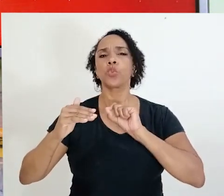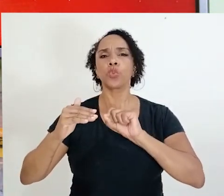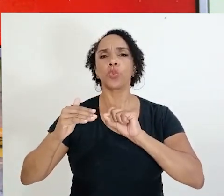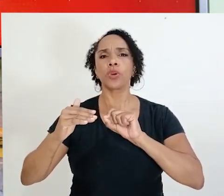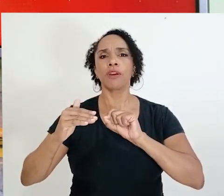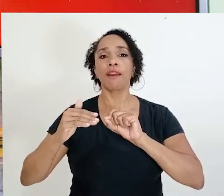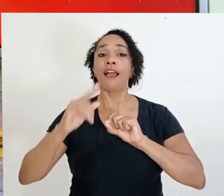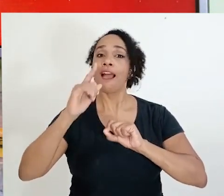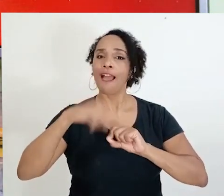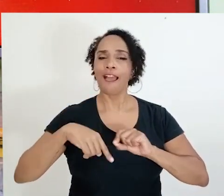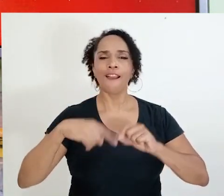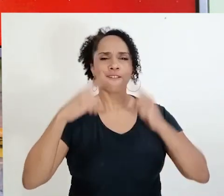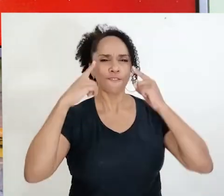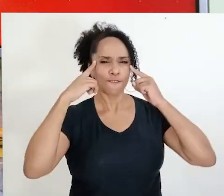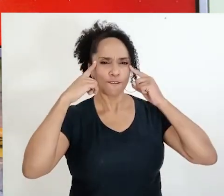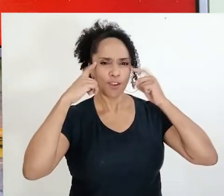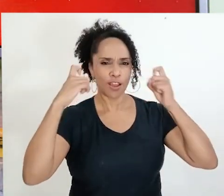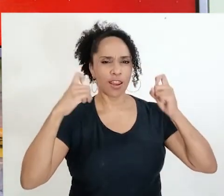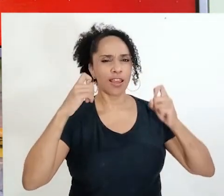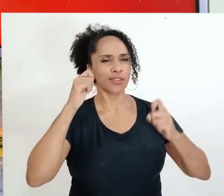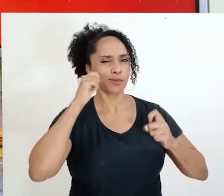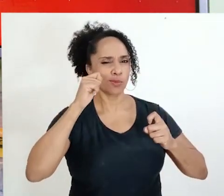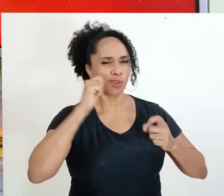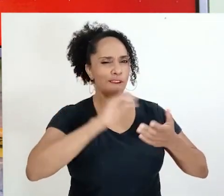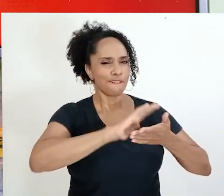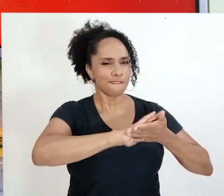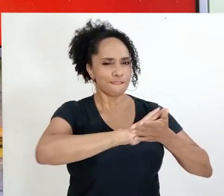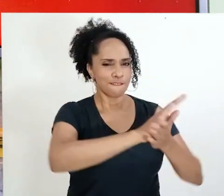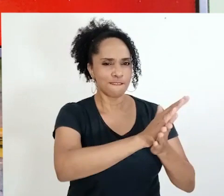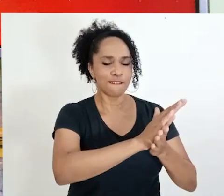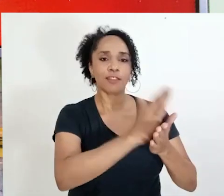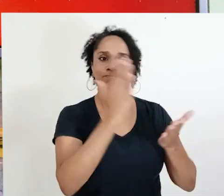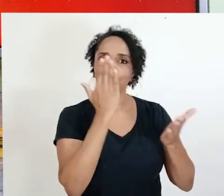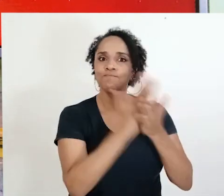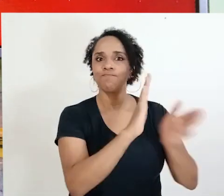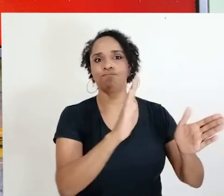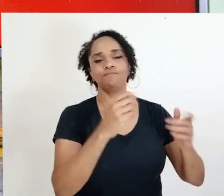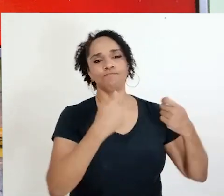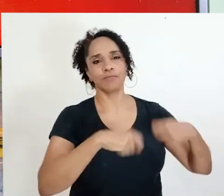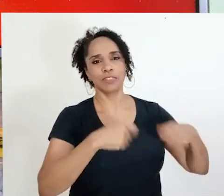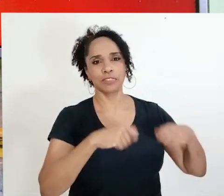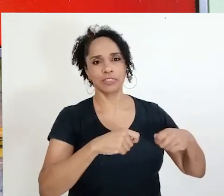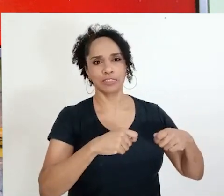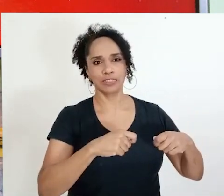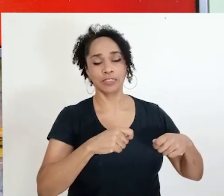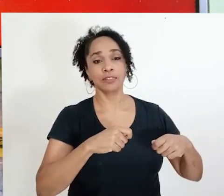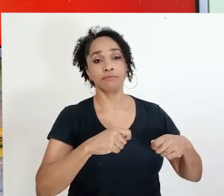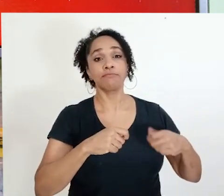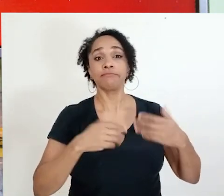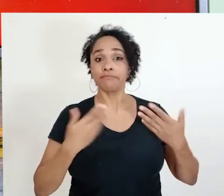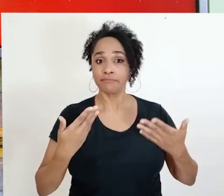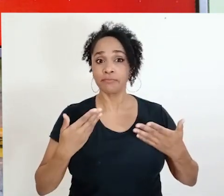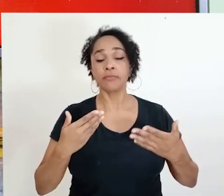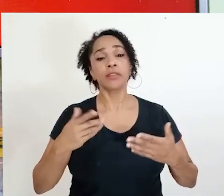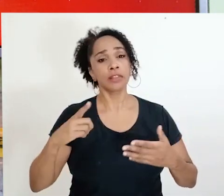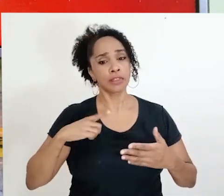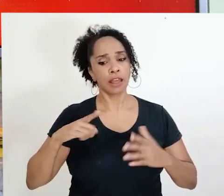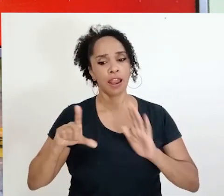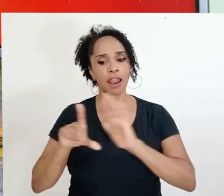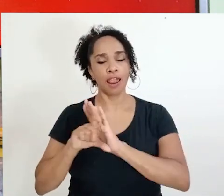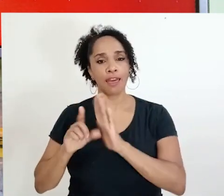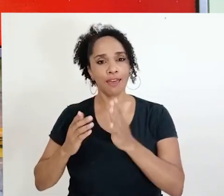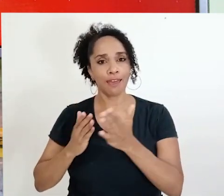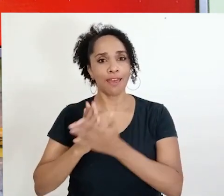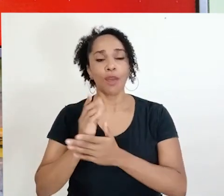mais um passo em relação ao enfrentamento da violência contra a mulher. Foi publicada a lei que